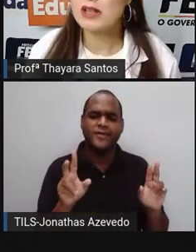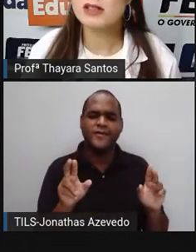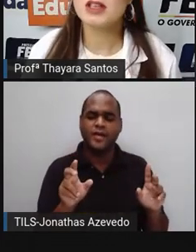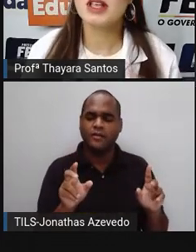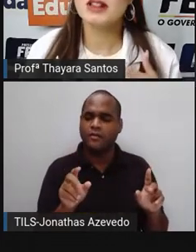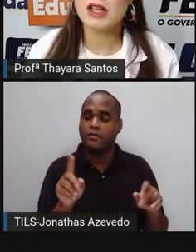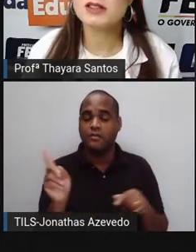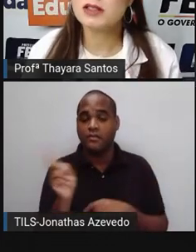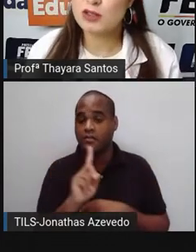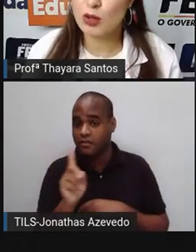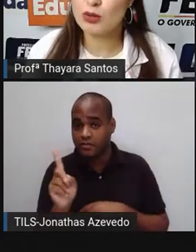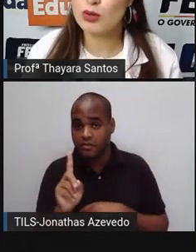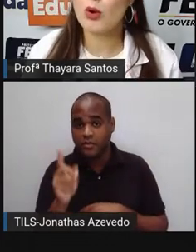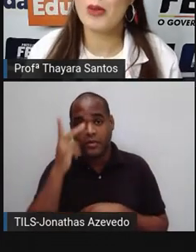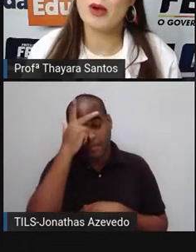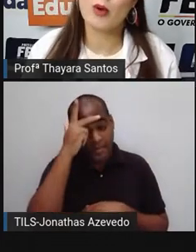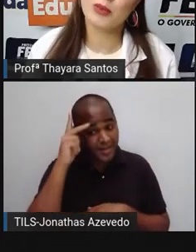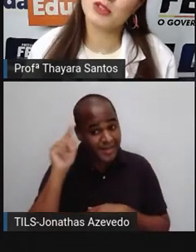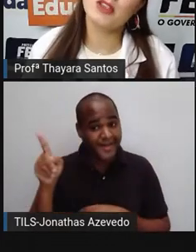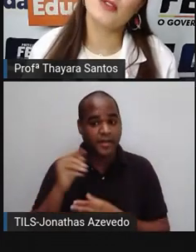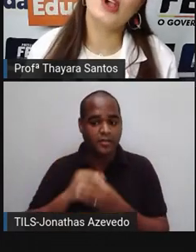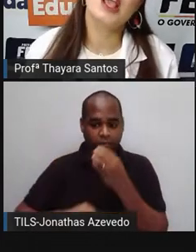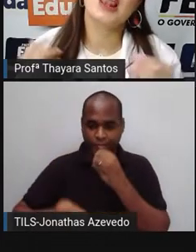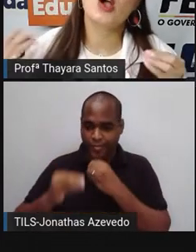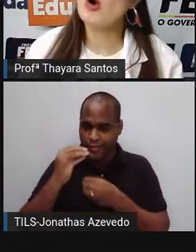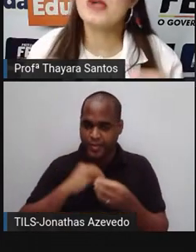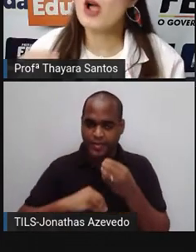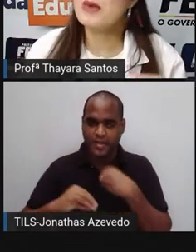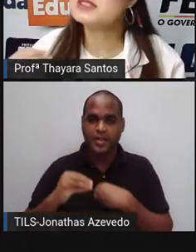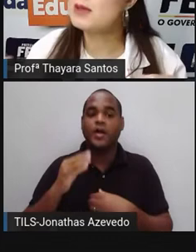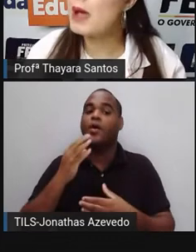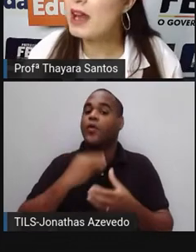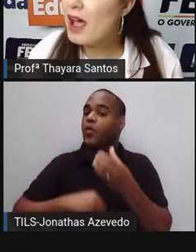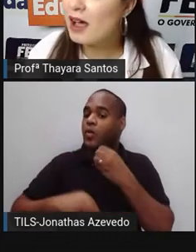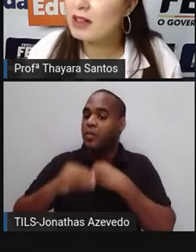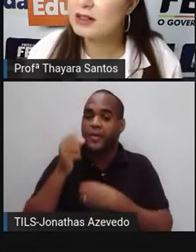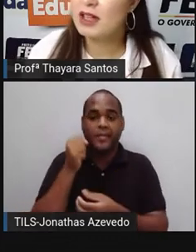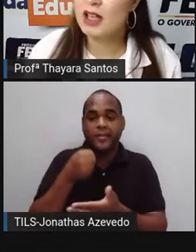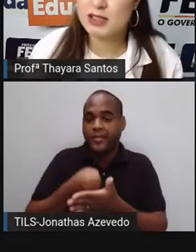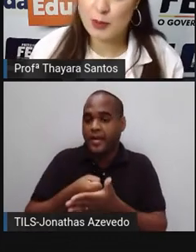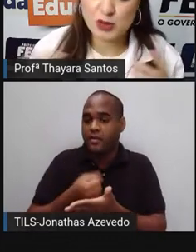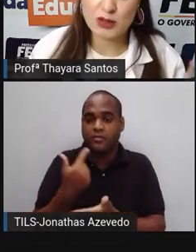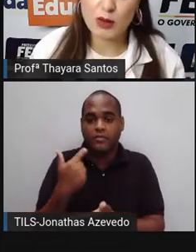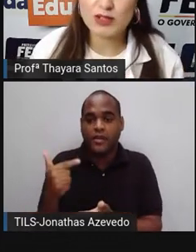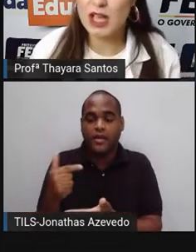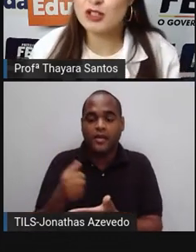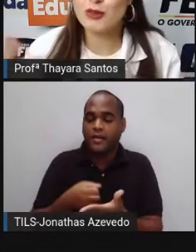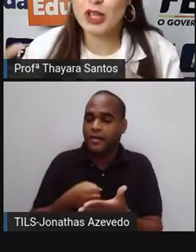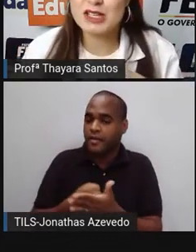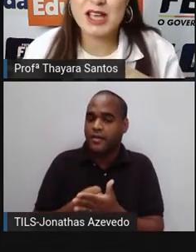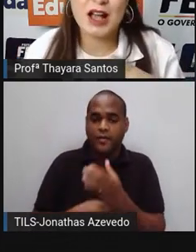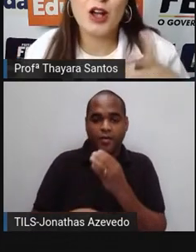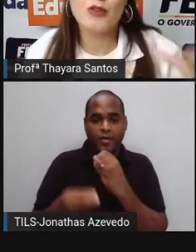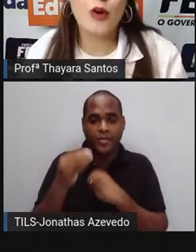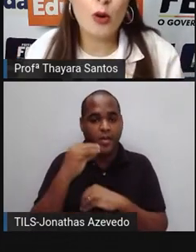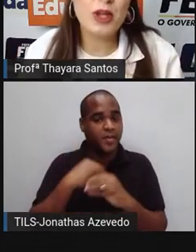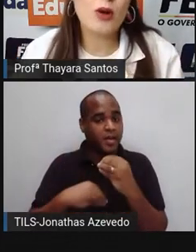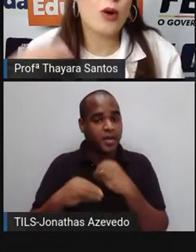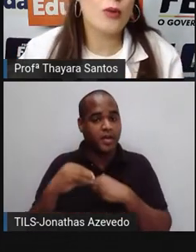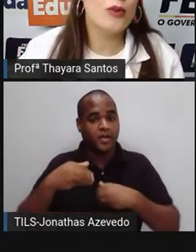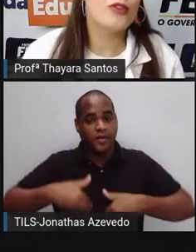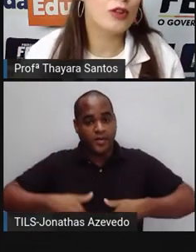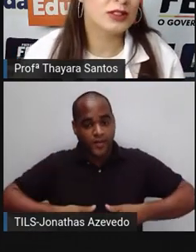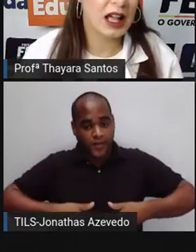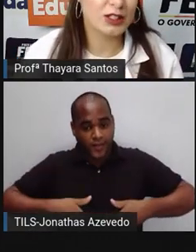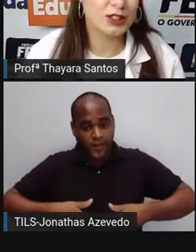Não é assim. Quem tem esse transtorno do comer compulsivo, ela come realmente sem parar, né? Essa pessoa não consegue diferenciar fome